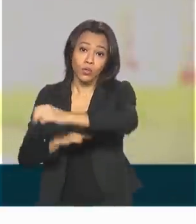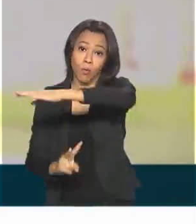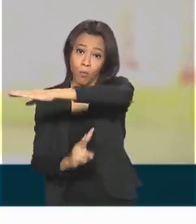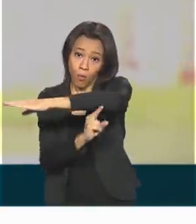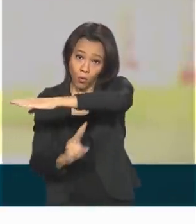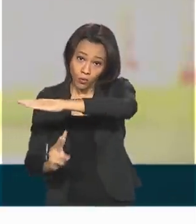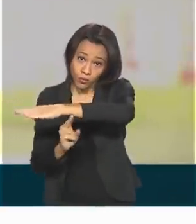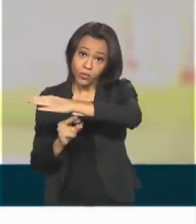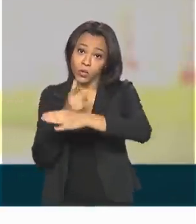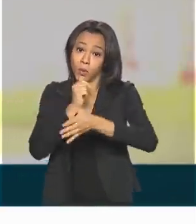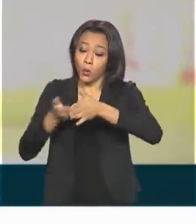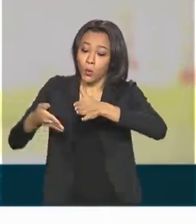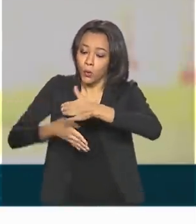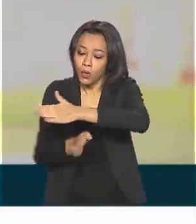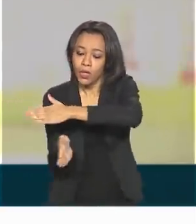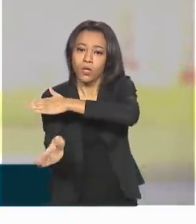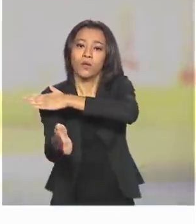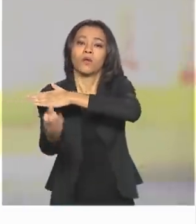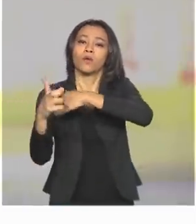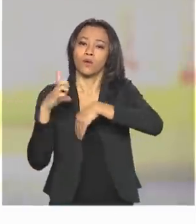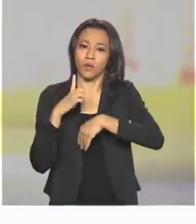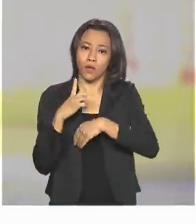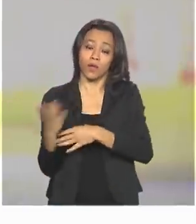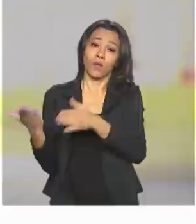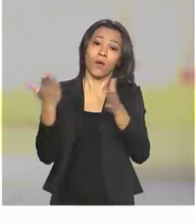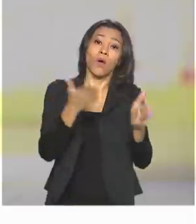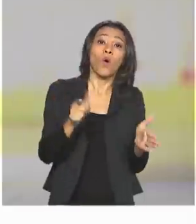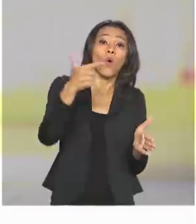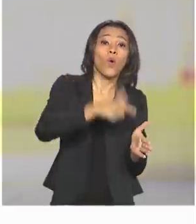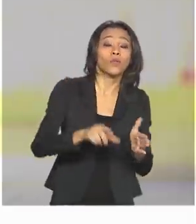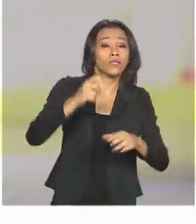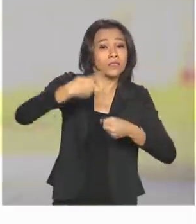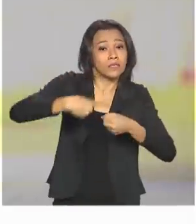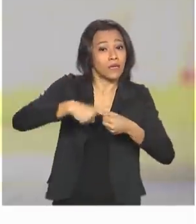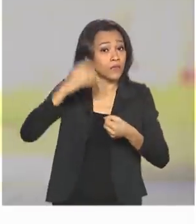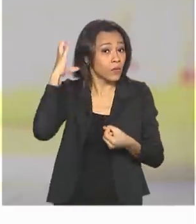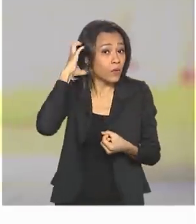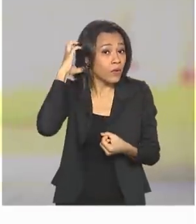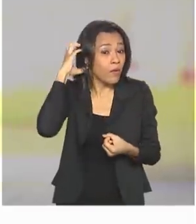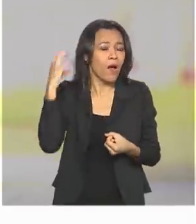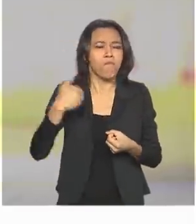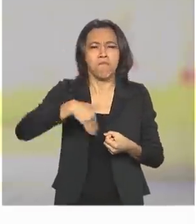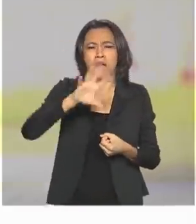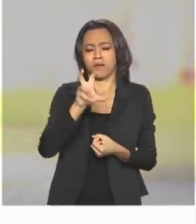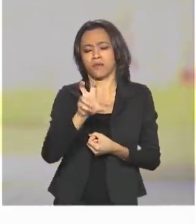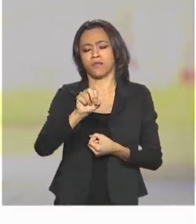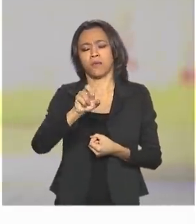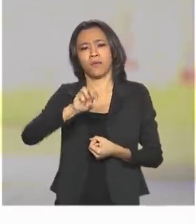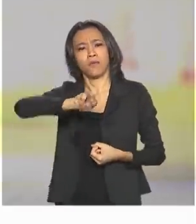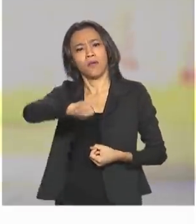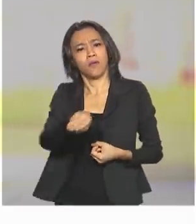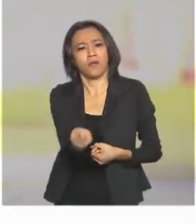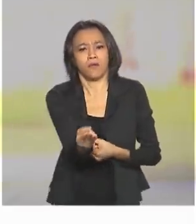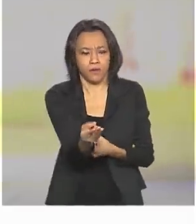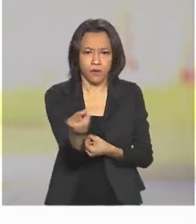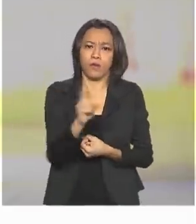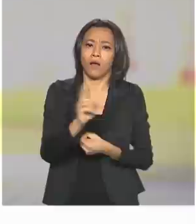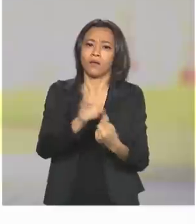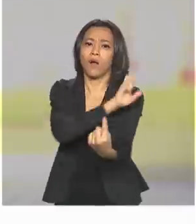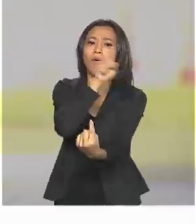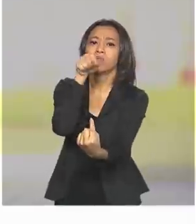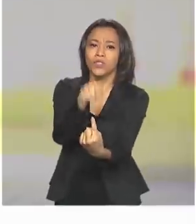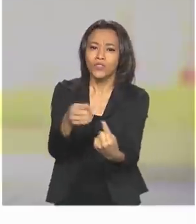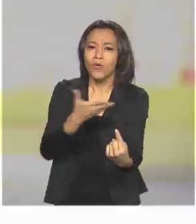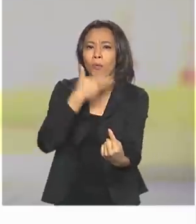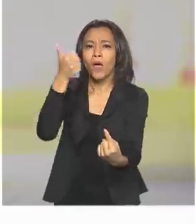o rio Lourenço. No Distrito Industrial de Cuiabá, estão sendo investidos mais de 50 milhões de reais para melhorar o